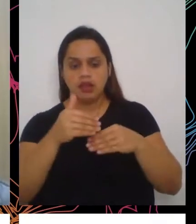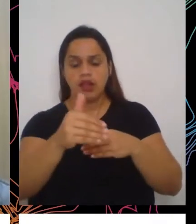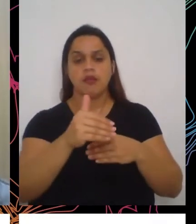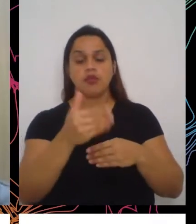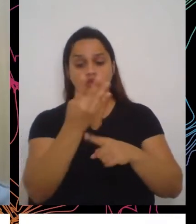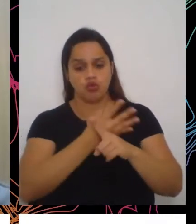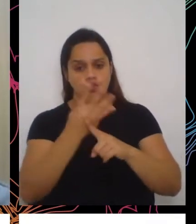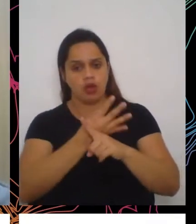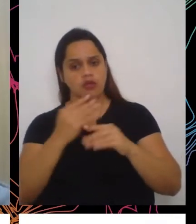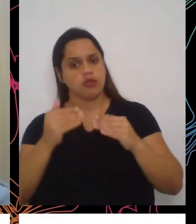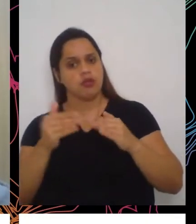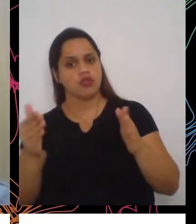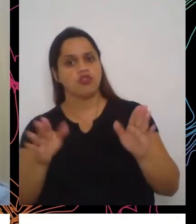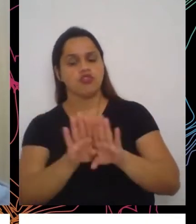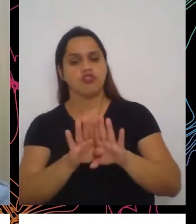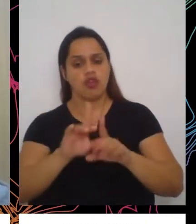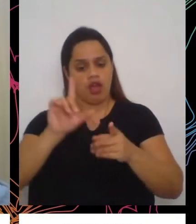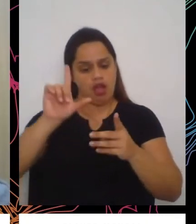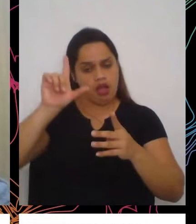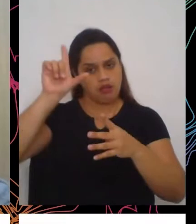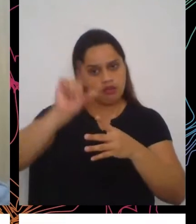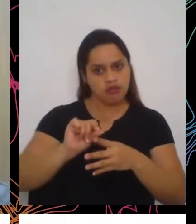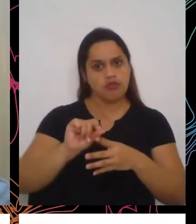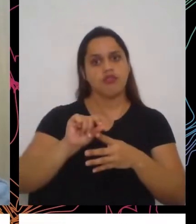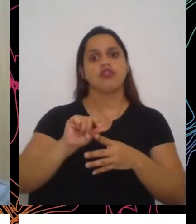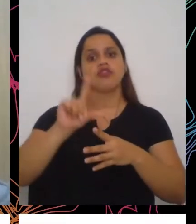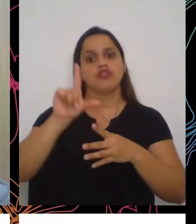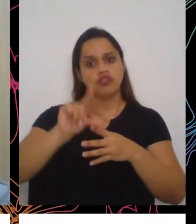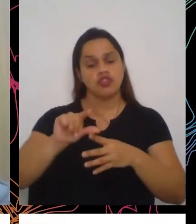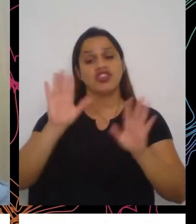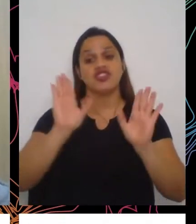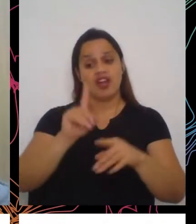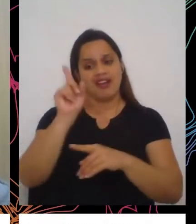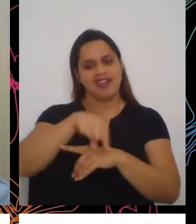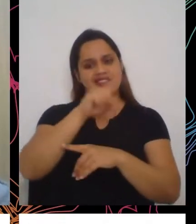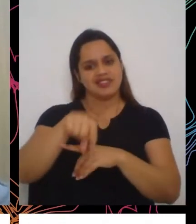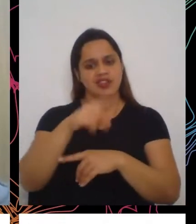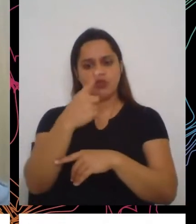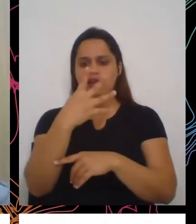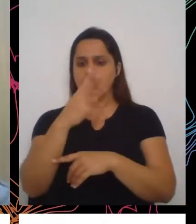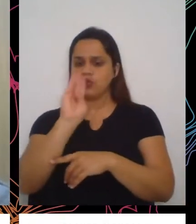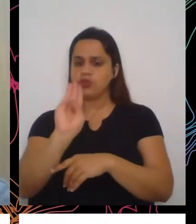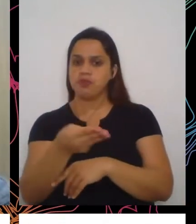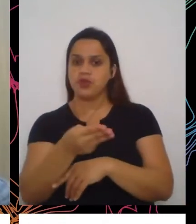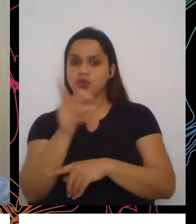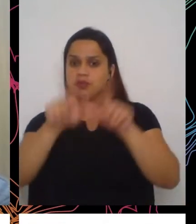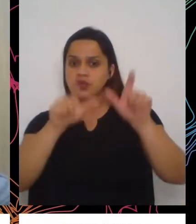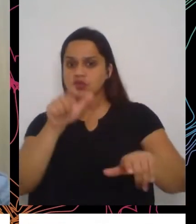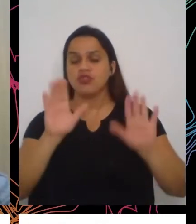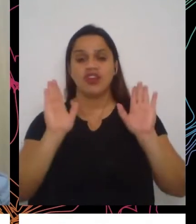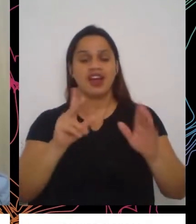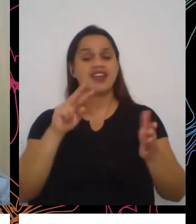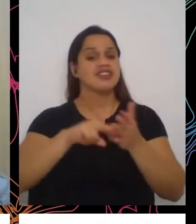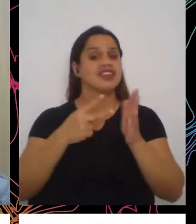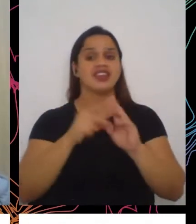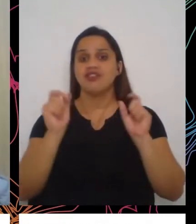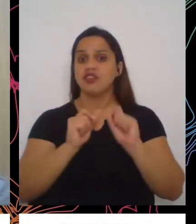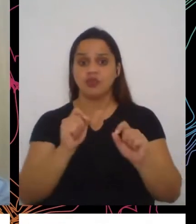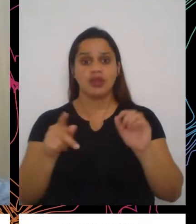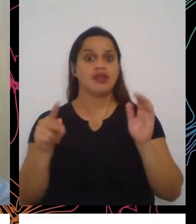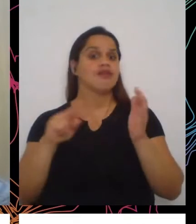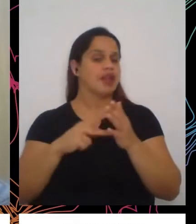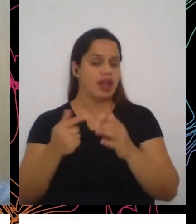reduziu para metade do valor e já desligou 14 milhões de pessoas, isso significa desligar o Bolsa Família inteiro,